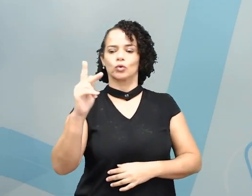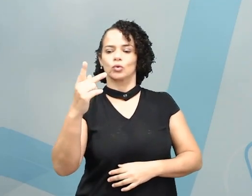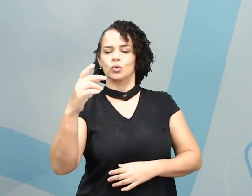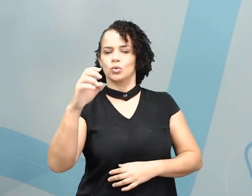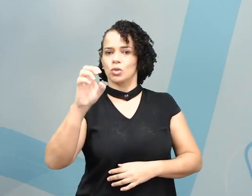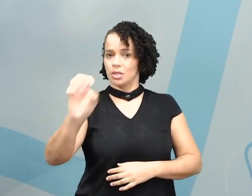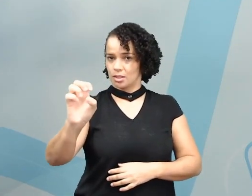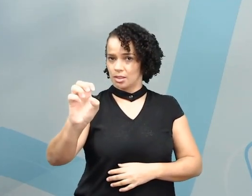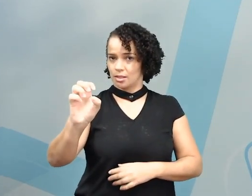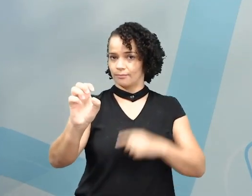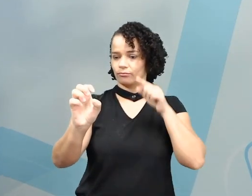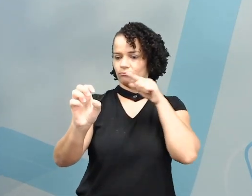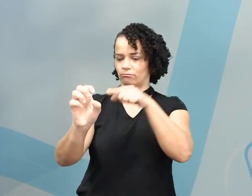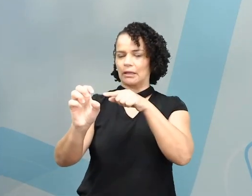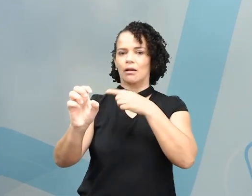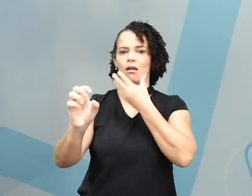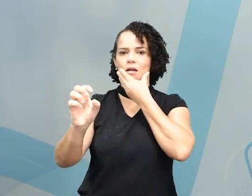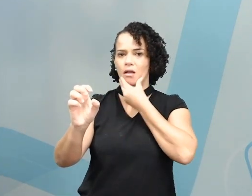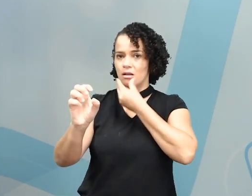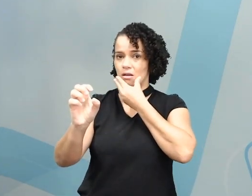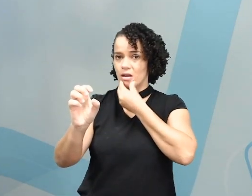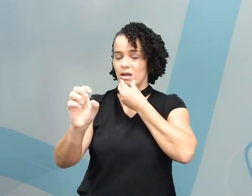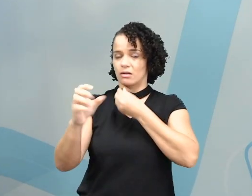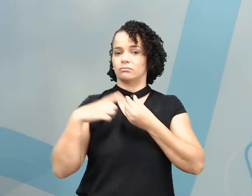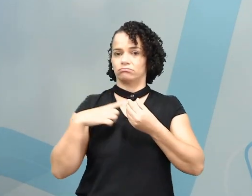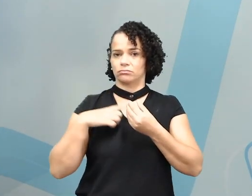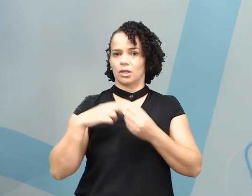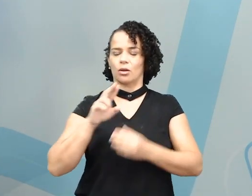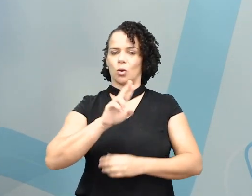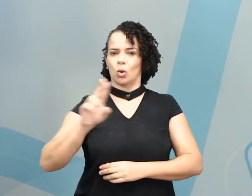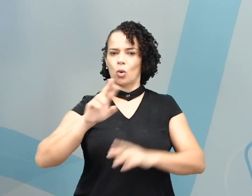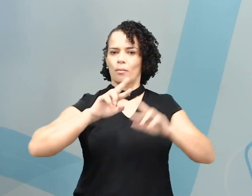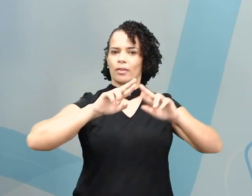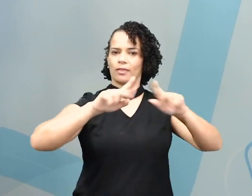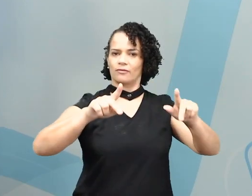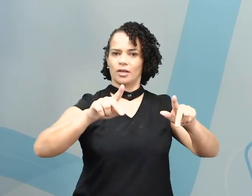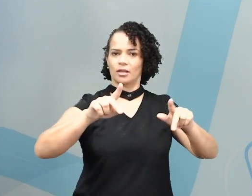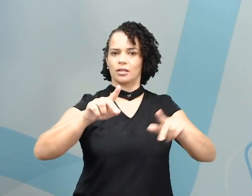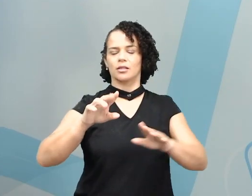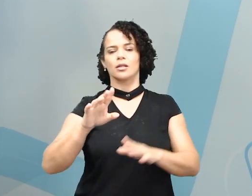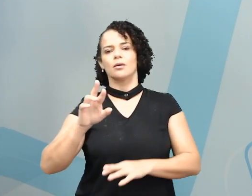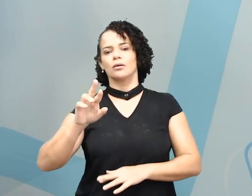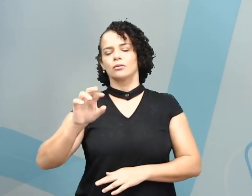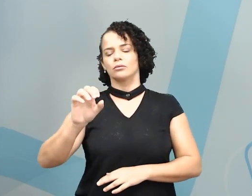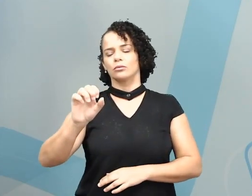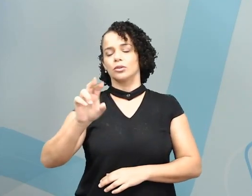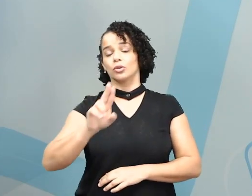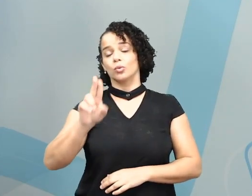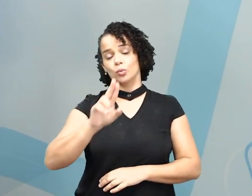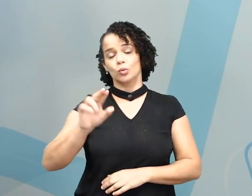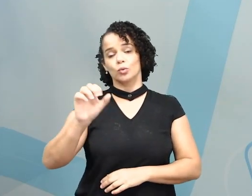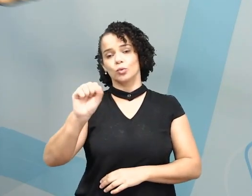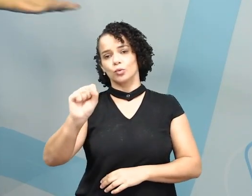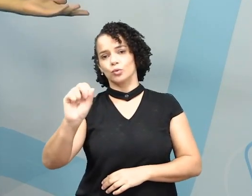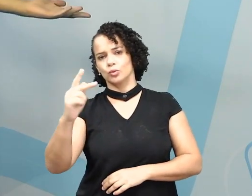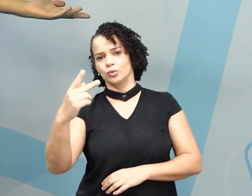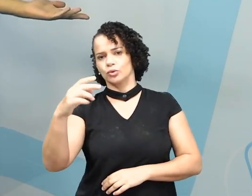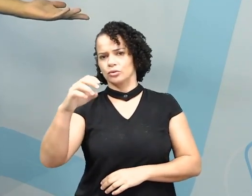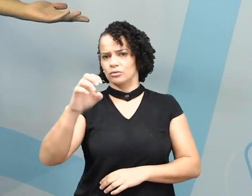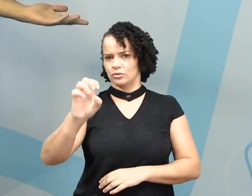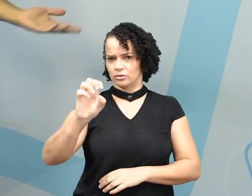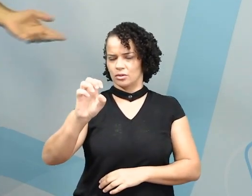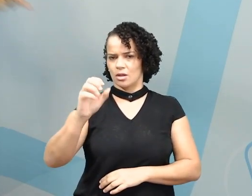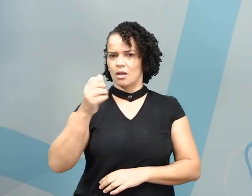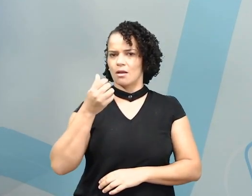ou seja, ele, eu tenho um nome diferente para quando eu uso she, ela. Como assim,